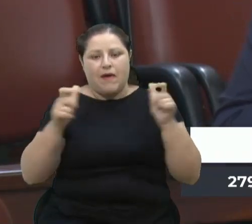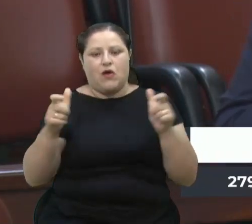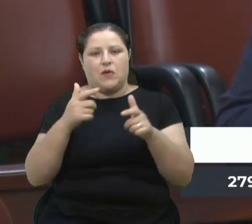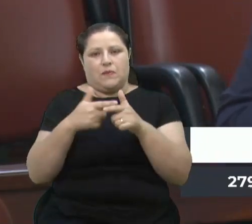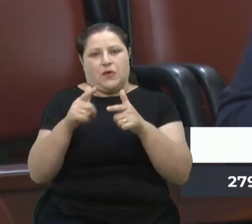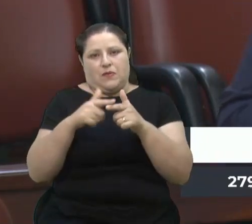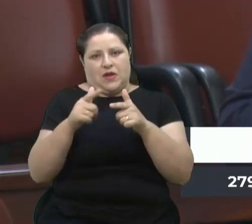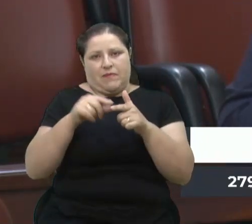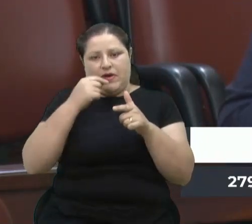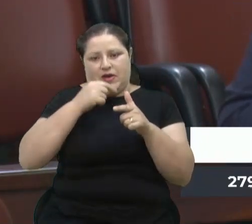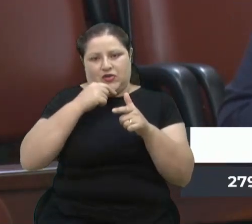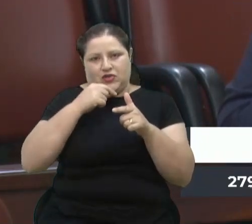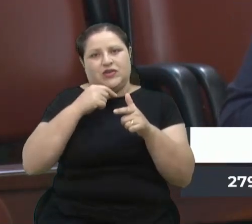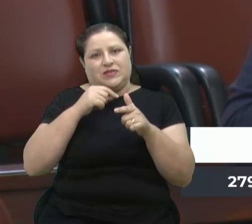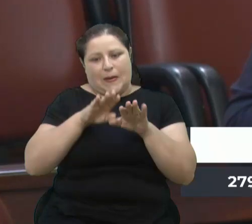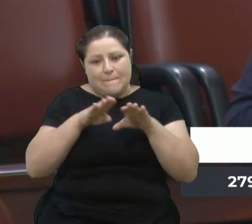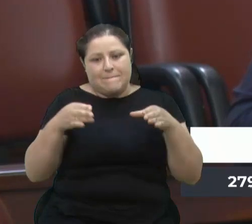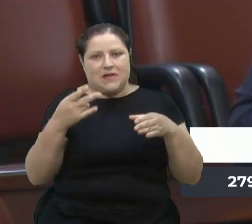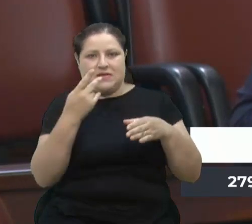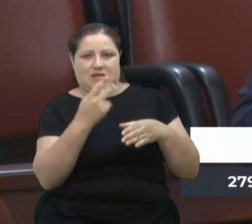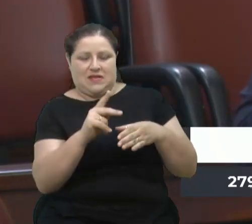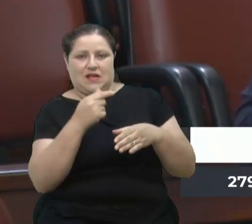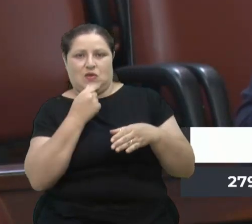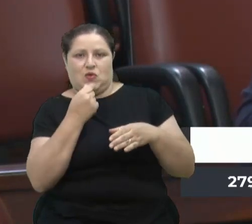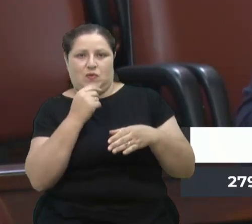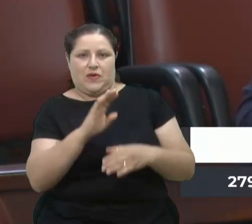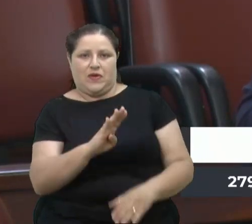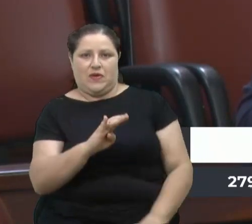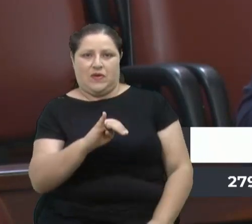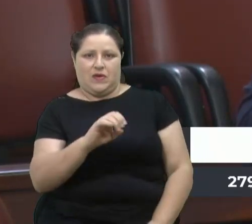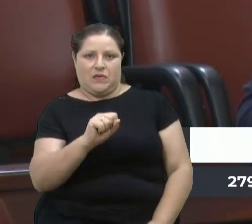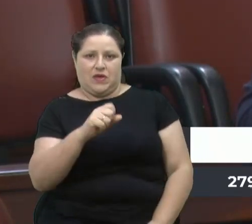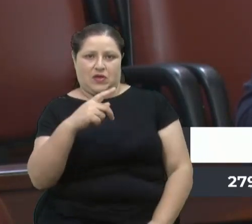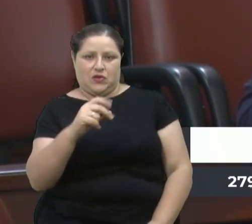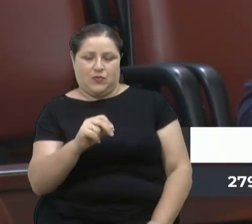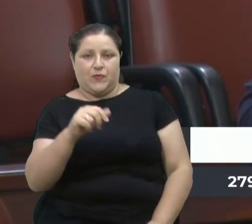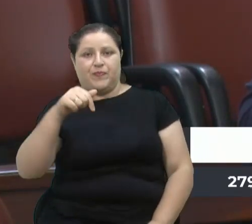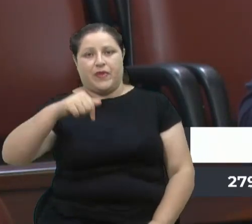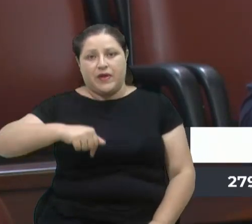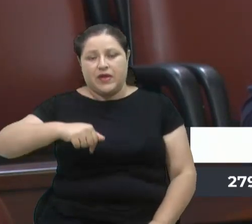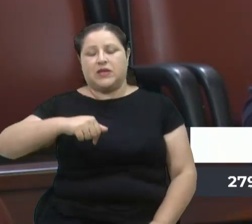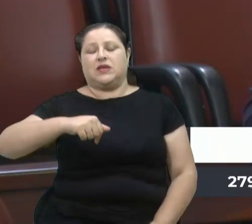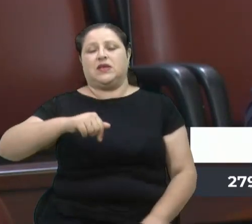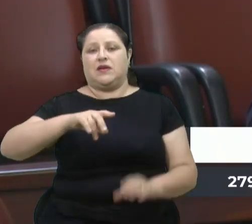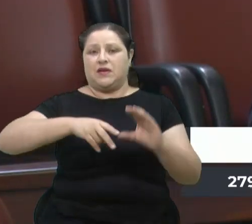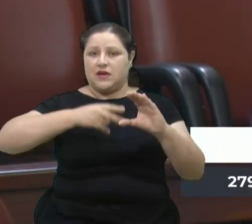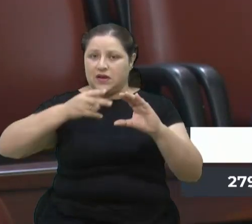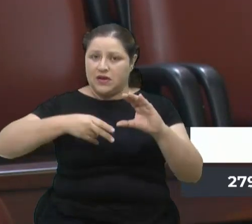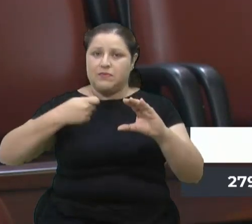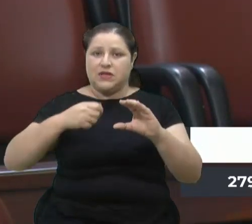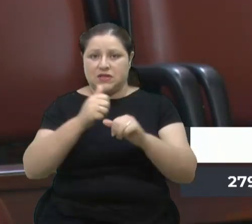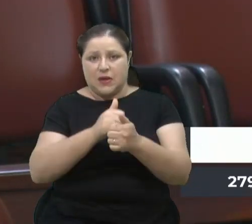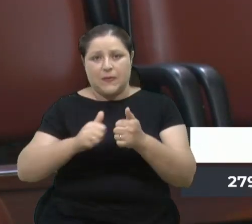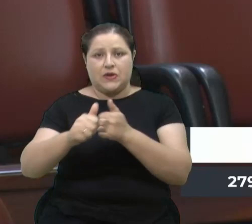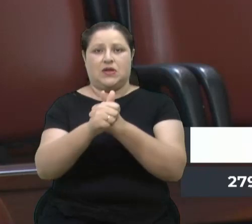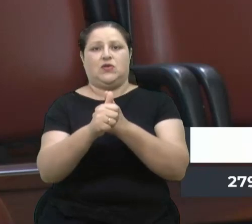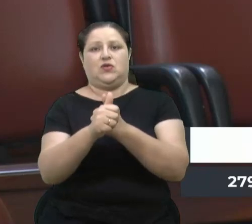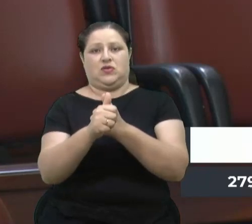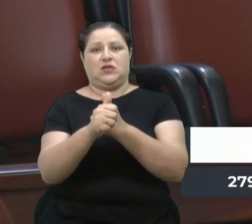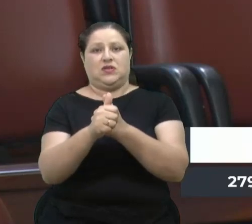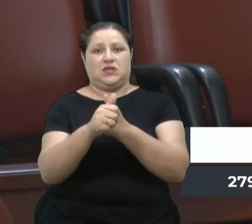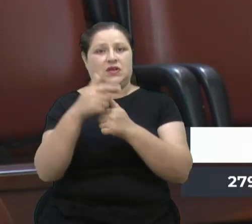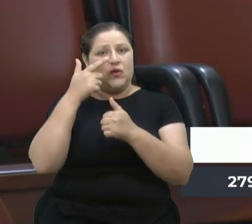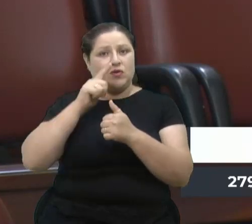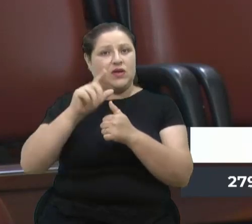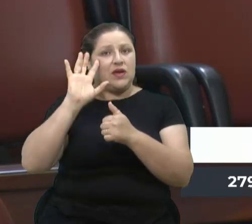tem que ser protagonista, mais uma vez, para desfazer esse embrólio que nós estamos vivendo. E,